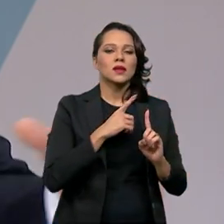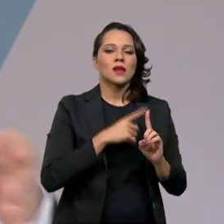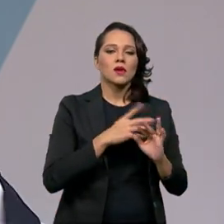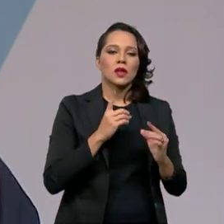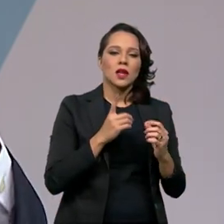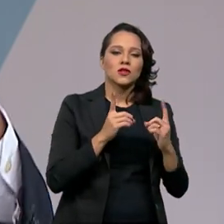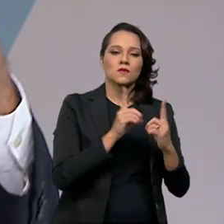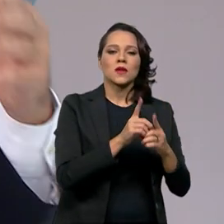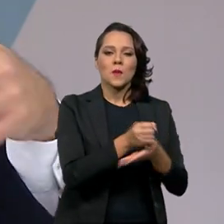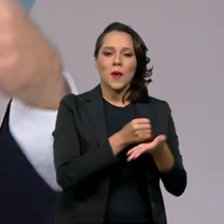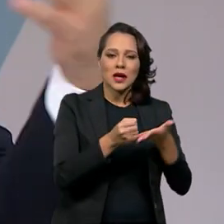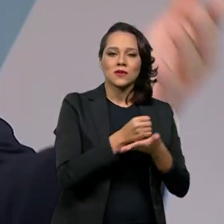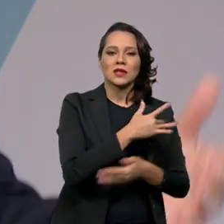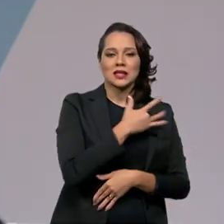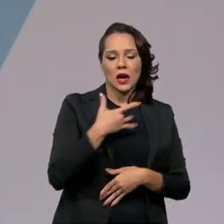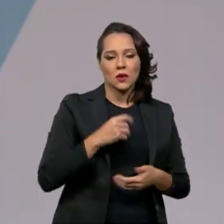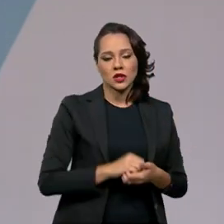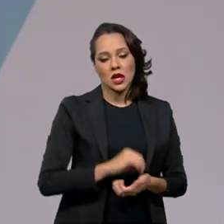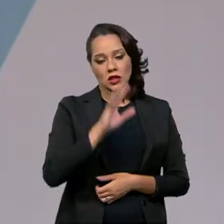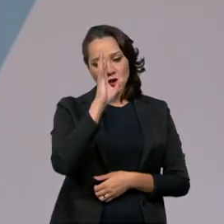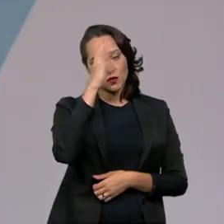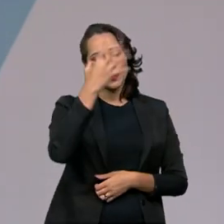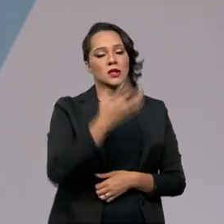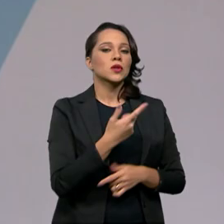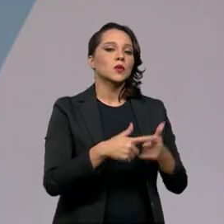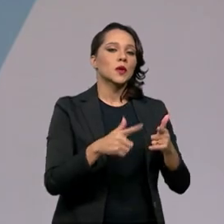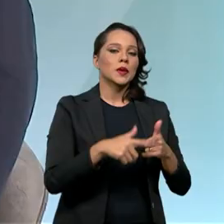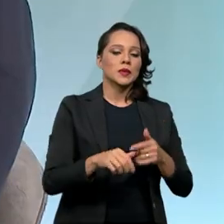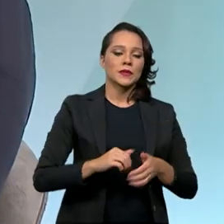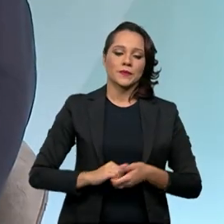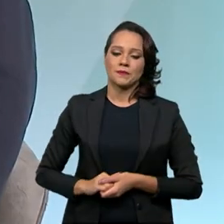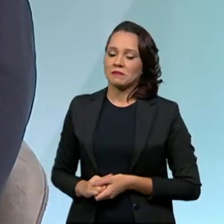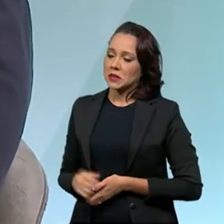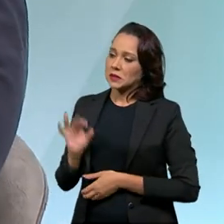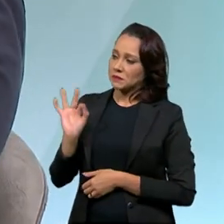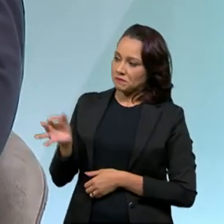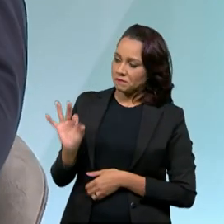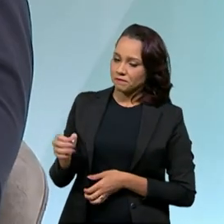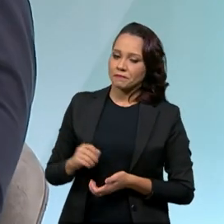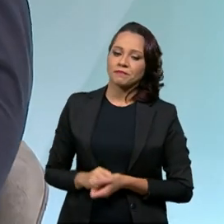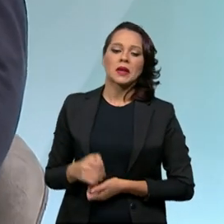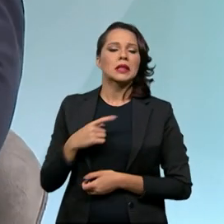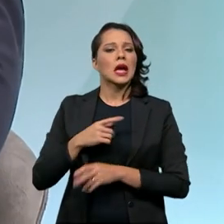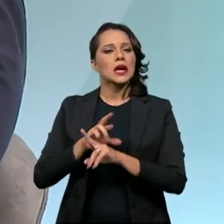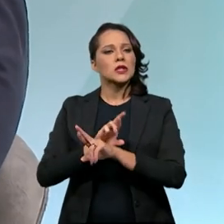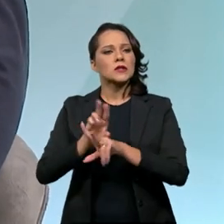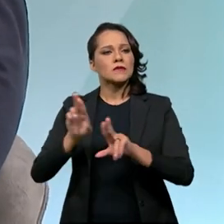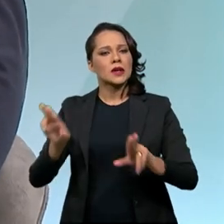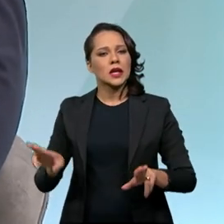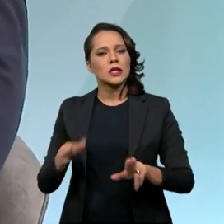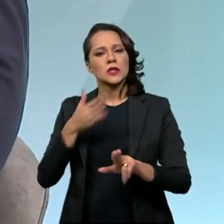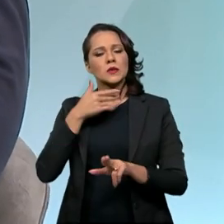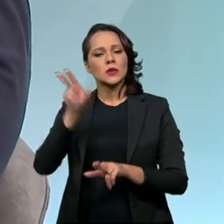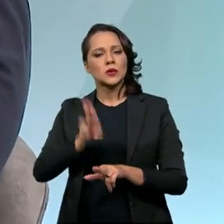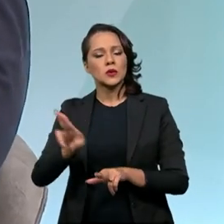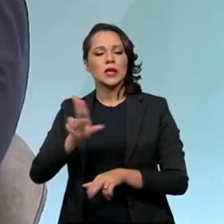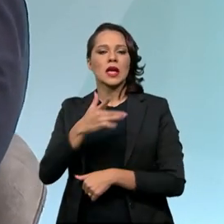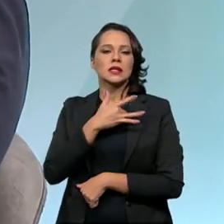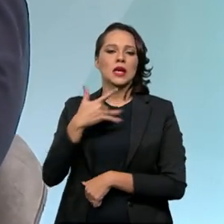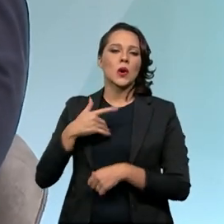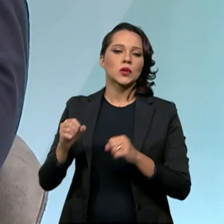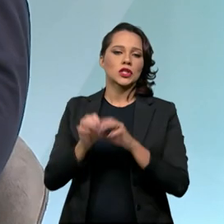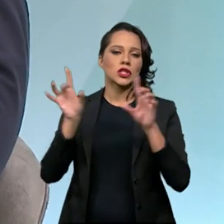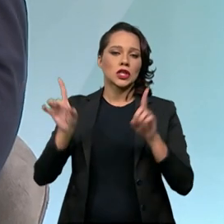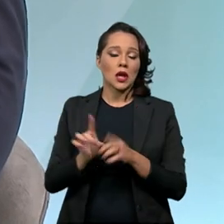primária, nessa questão de resolutividade dos problemas? Com certeza, né? Existem diversas formas de você usar a saúde